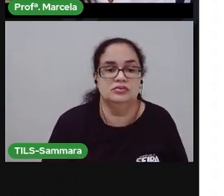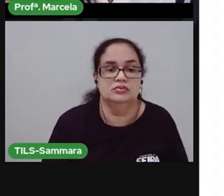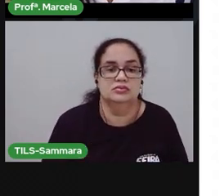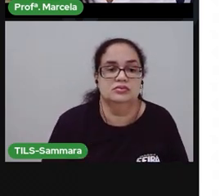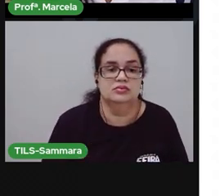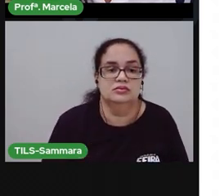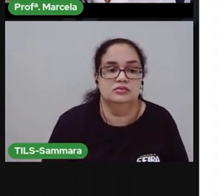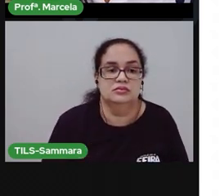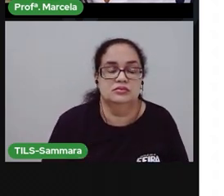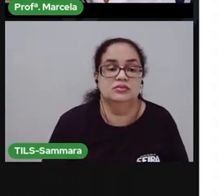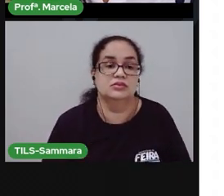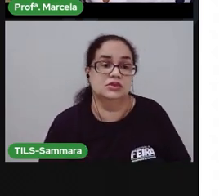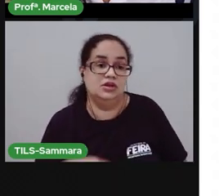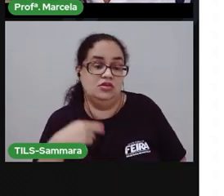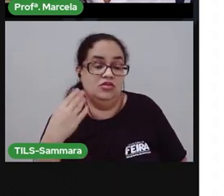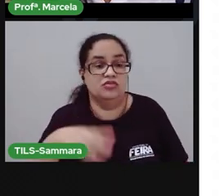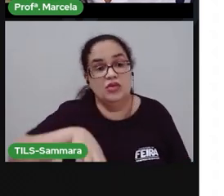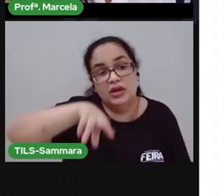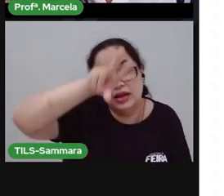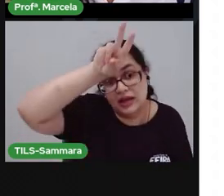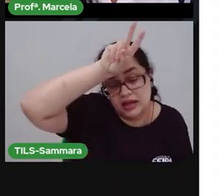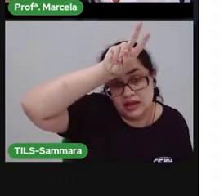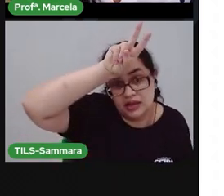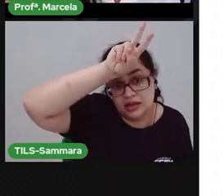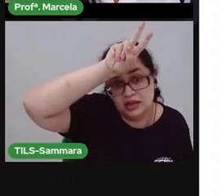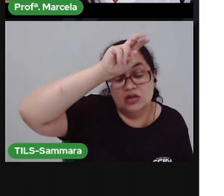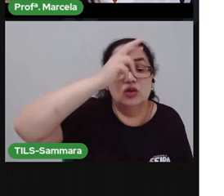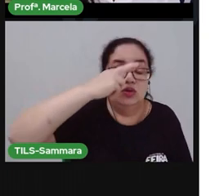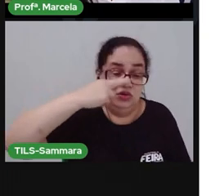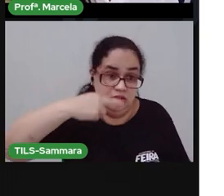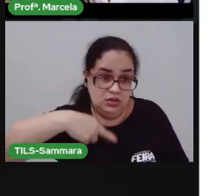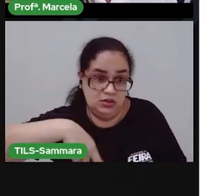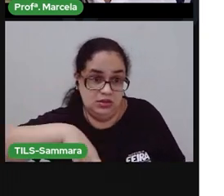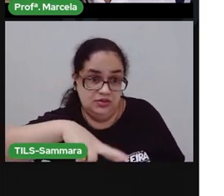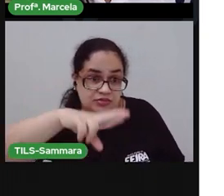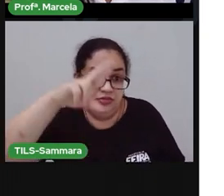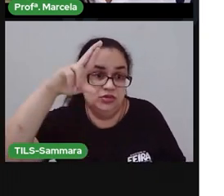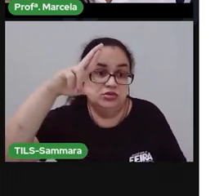Foi a cabrita? Foi o elefante?